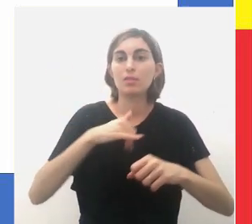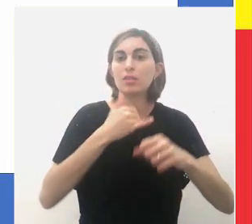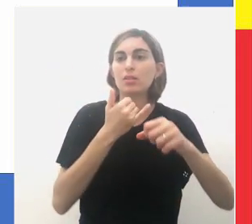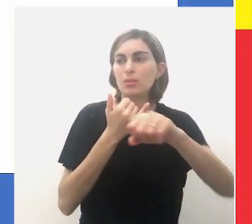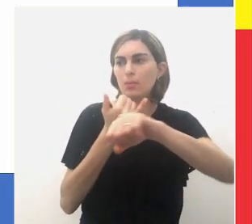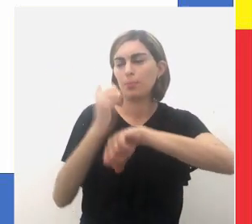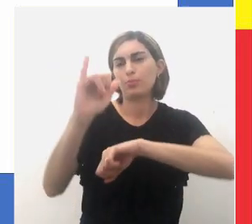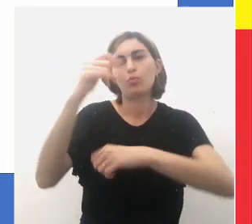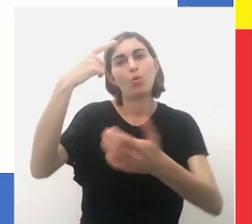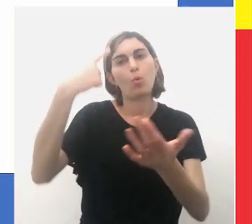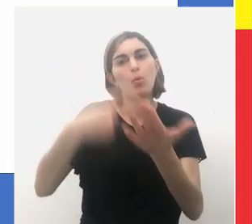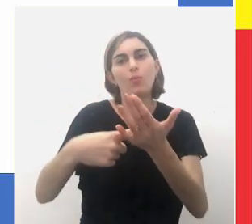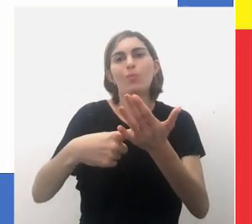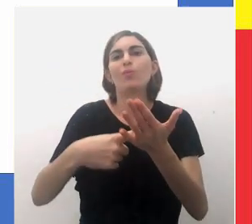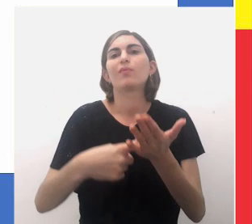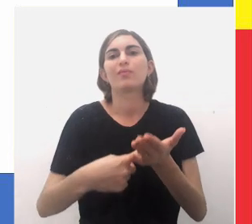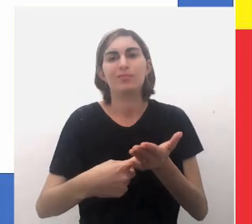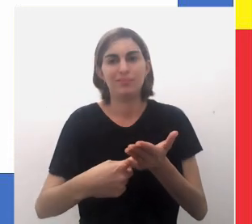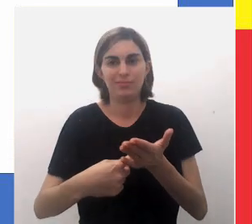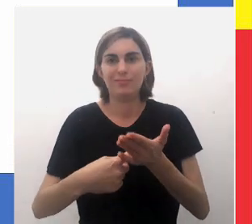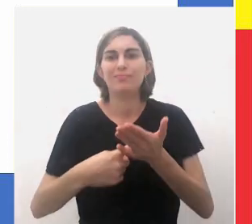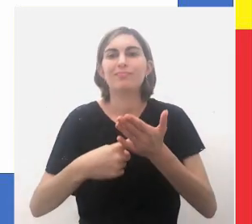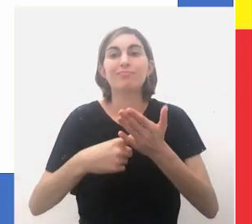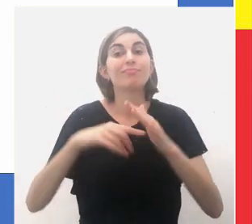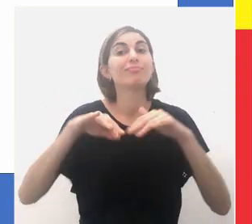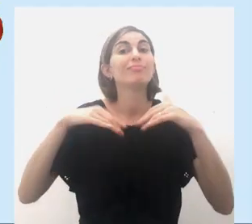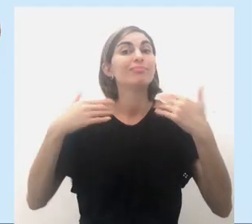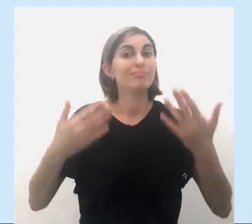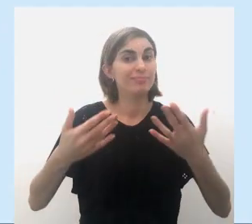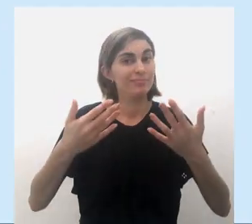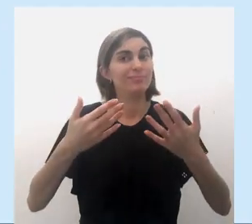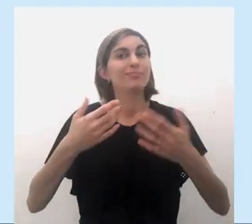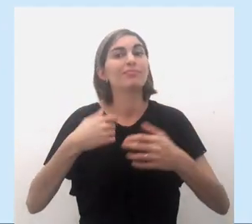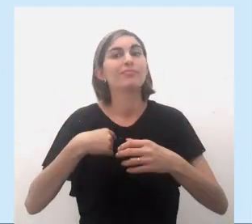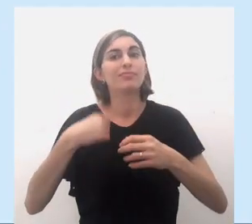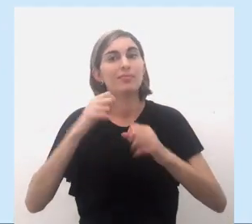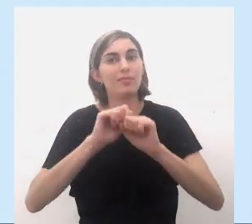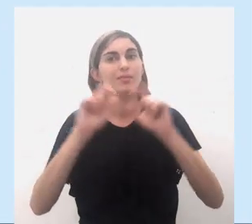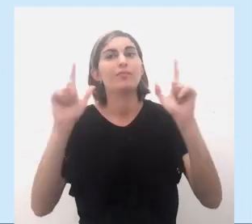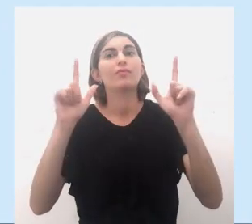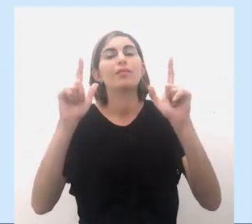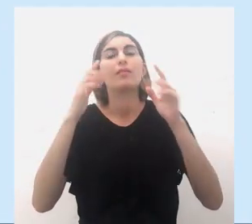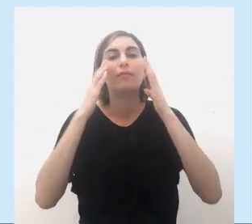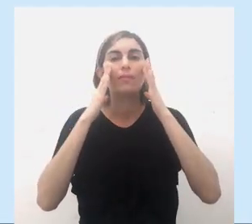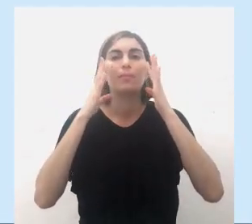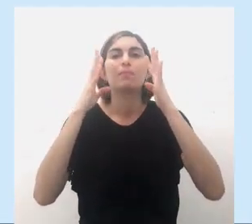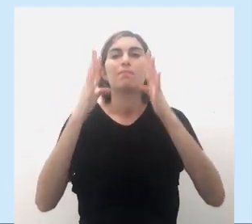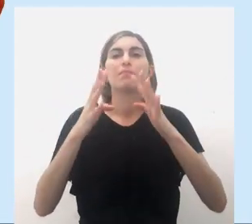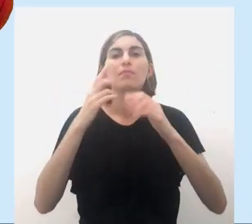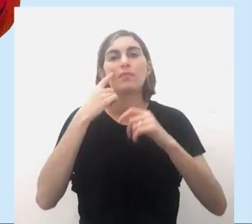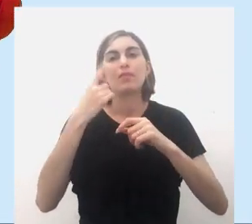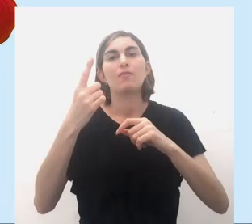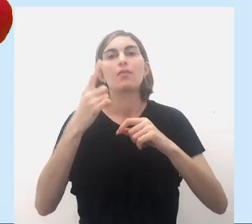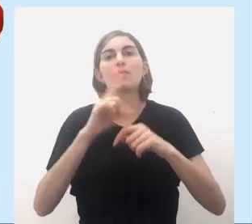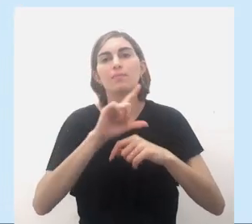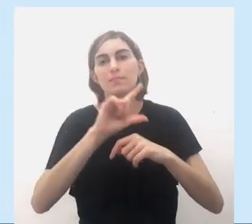traíam os acordos previamente estabelecidos. Então, vamos acordar, então todos vamos